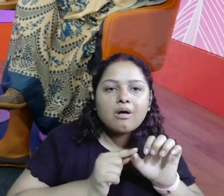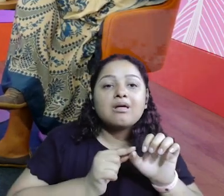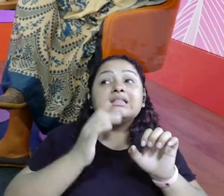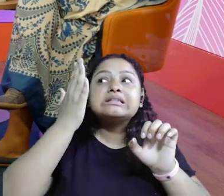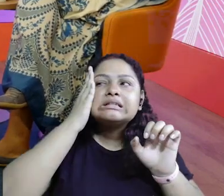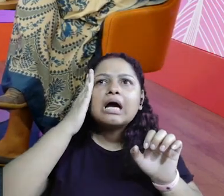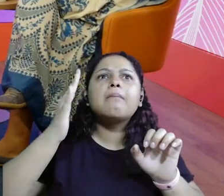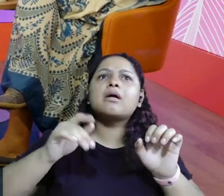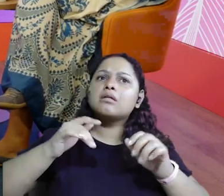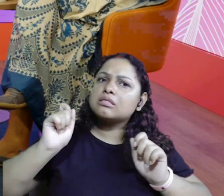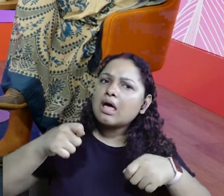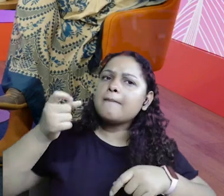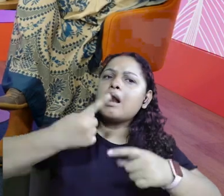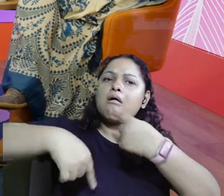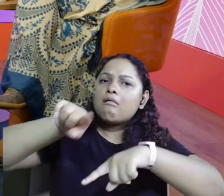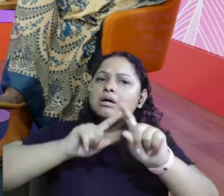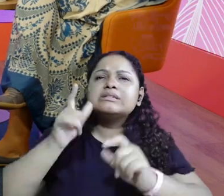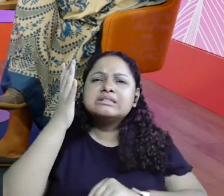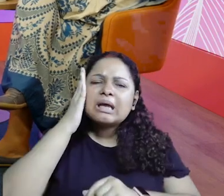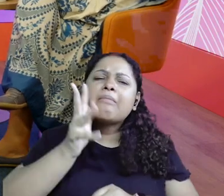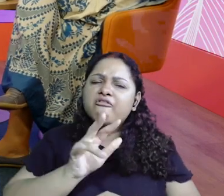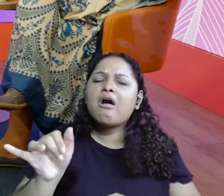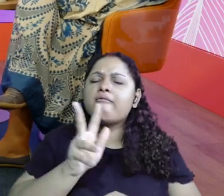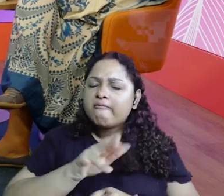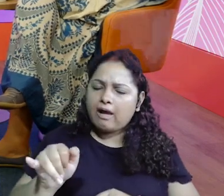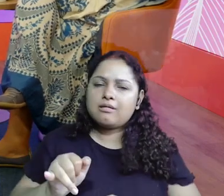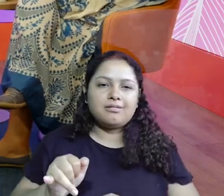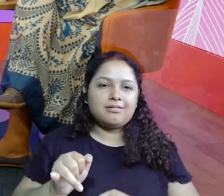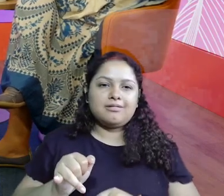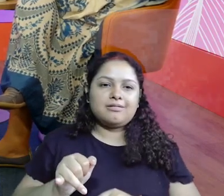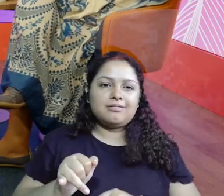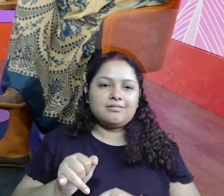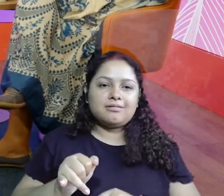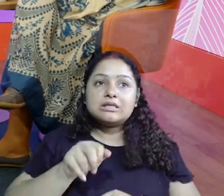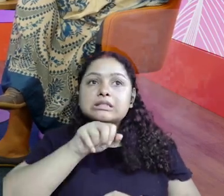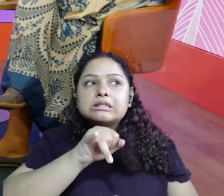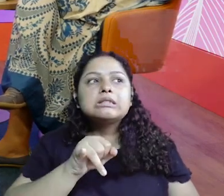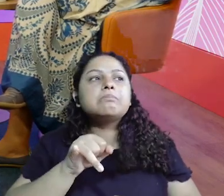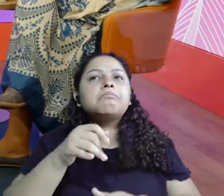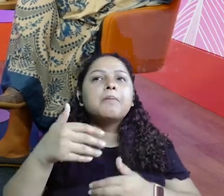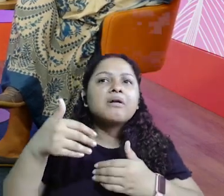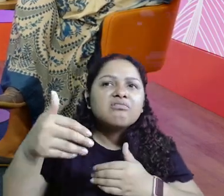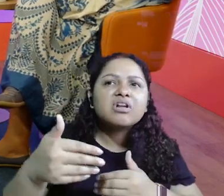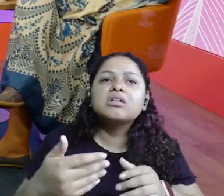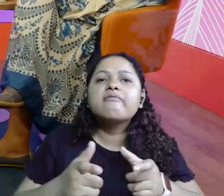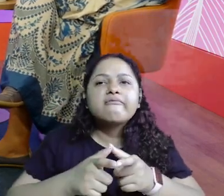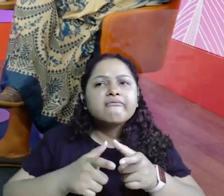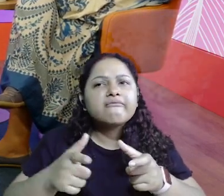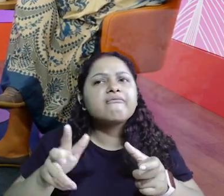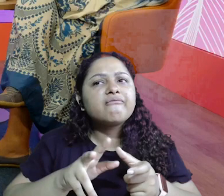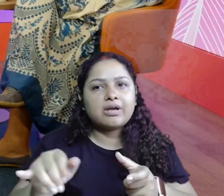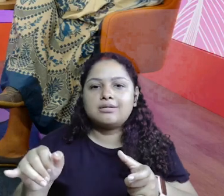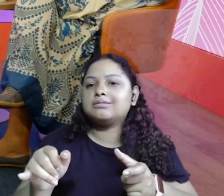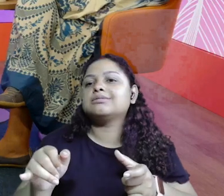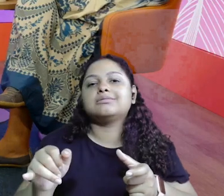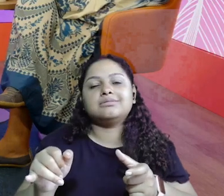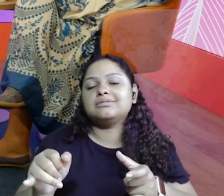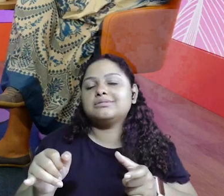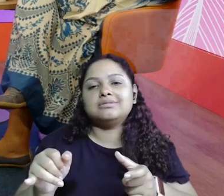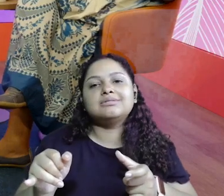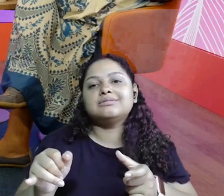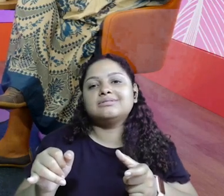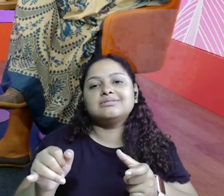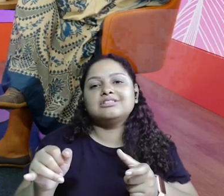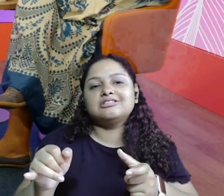você está dando aquele passo, você sabe que tem potencial, você sabe que vai crescer, você não tem... Lili não tem dúvida que se ela quiser abrir franquia, ela vai abrir, ou se ela quiser fazer...